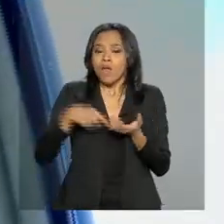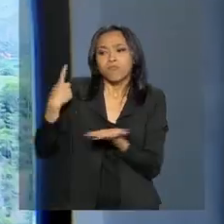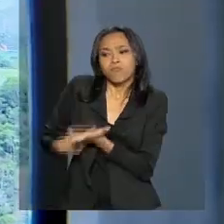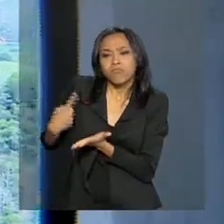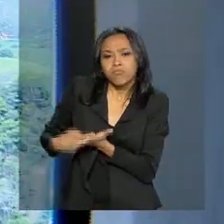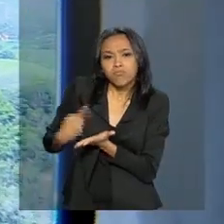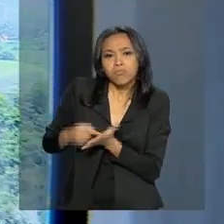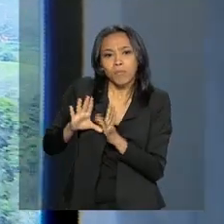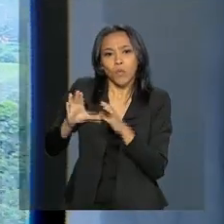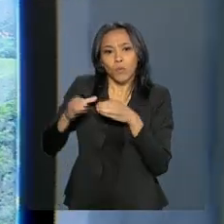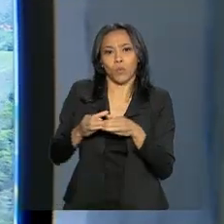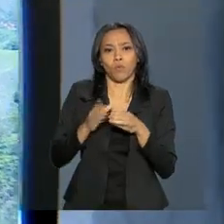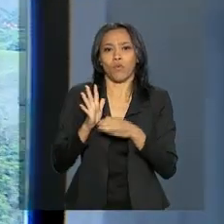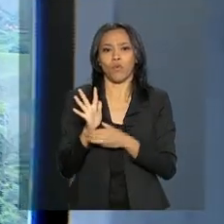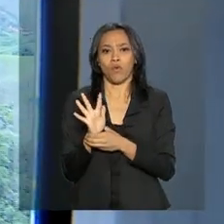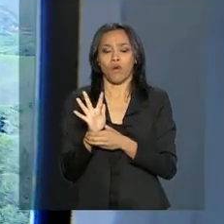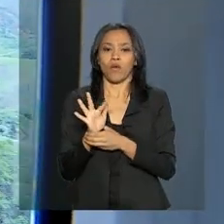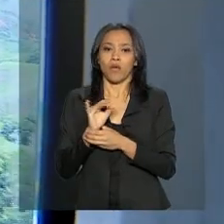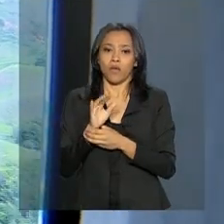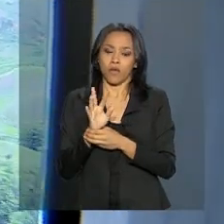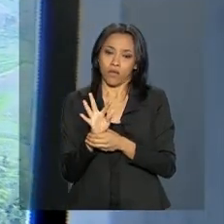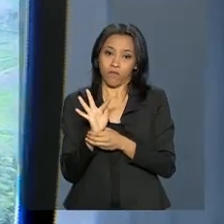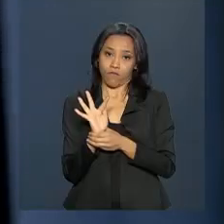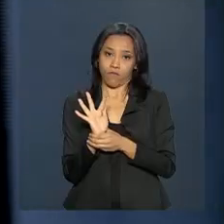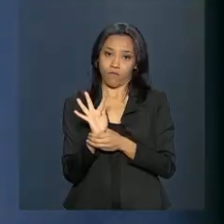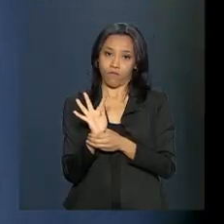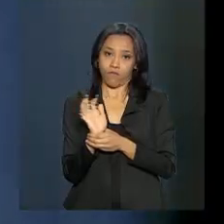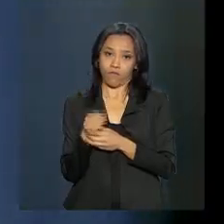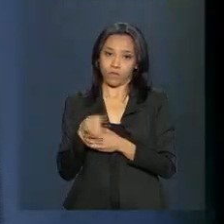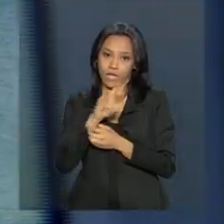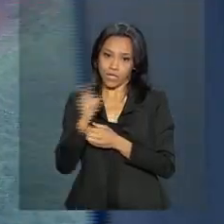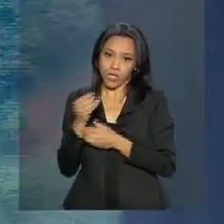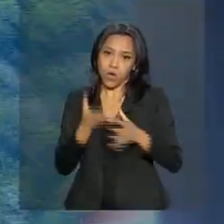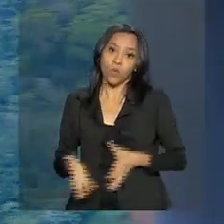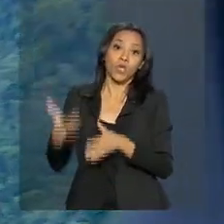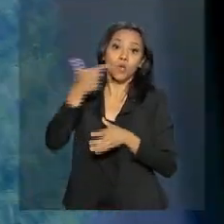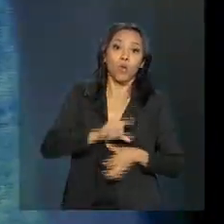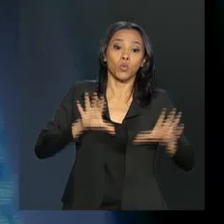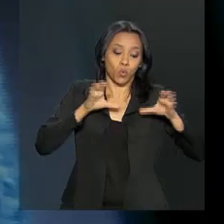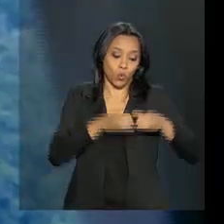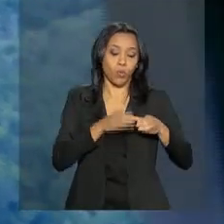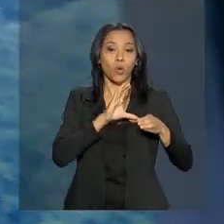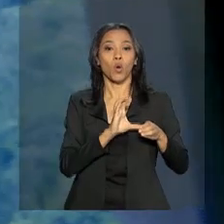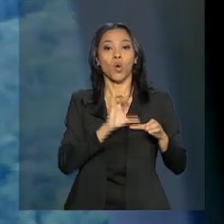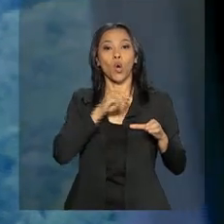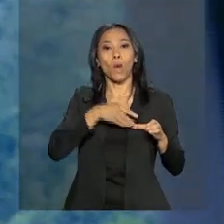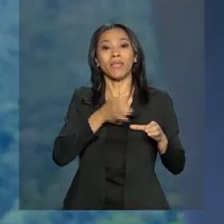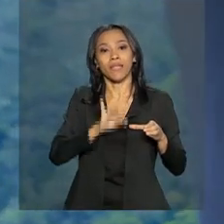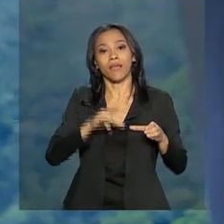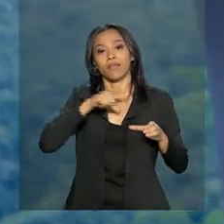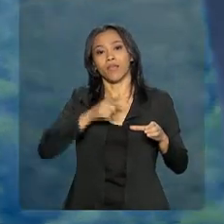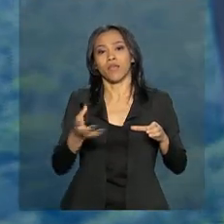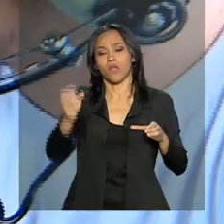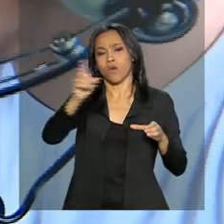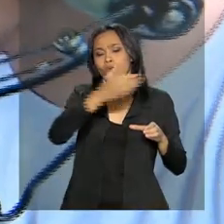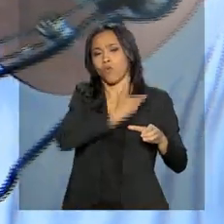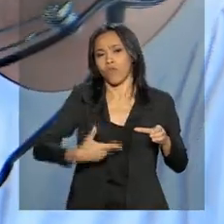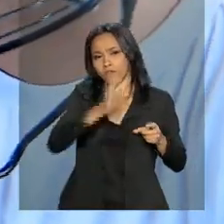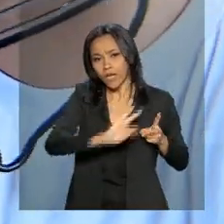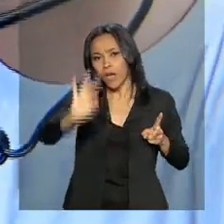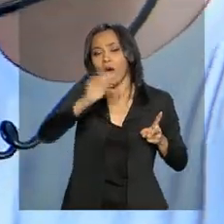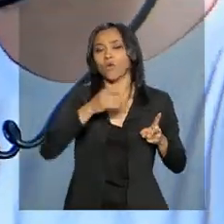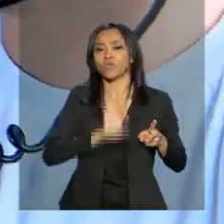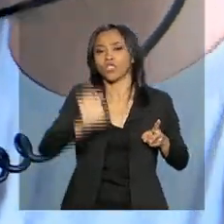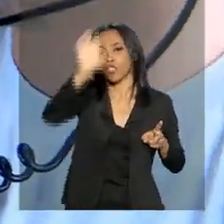pela Fundação Renova e o Comitê Interfederativo, que é formado pelo governo federal, os governos dos estados atingidos e